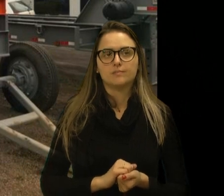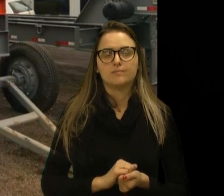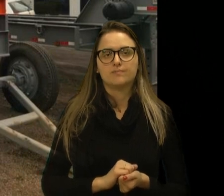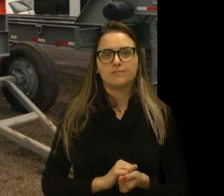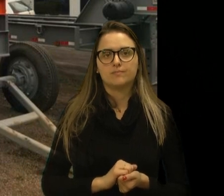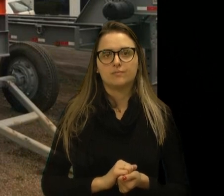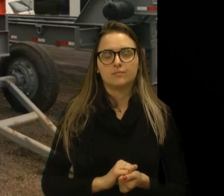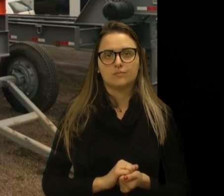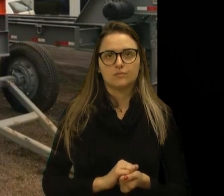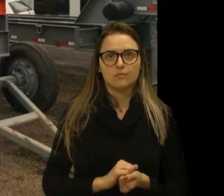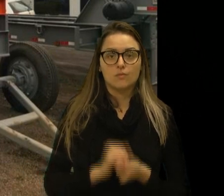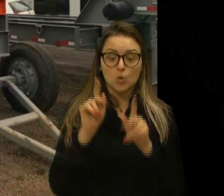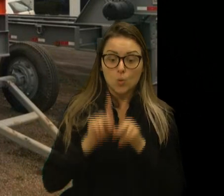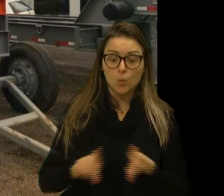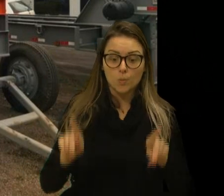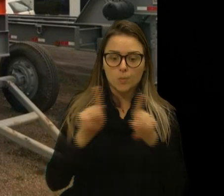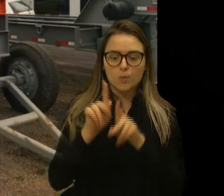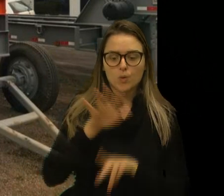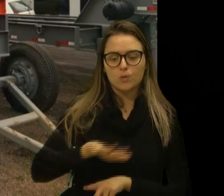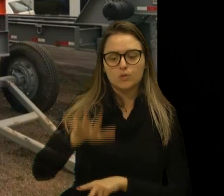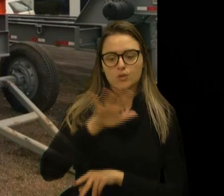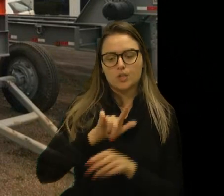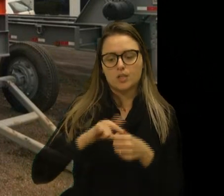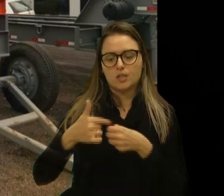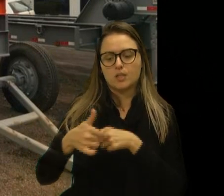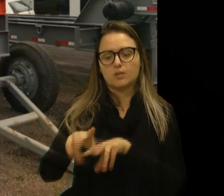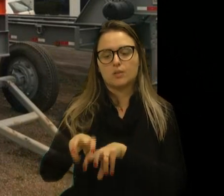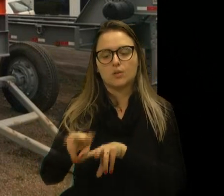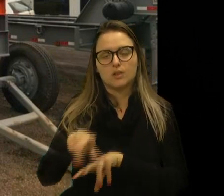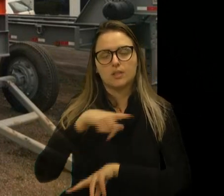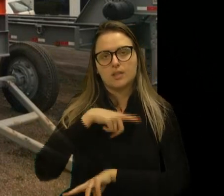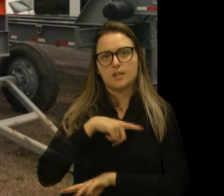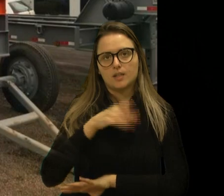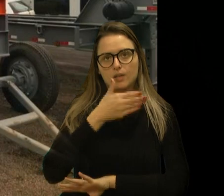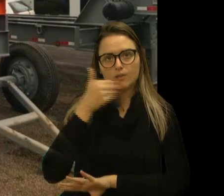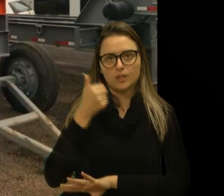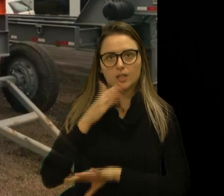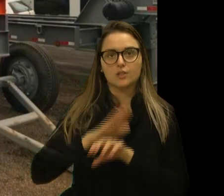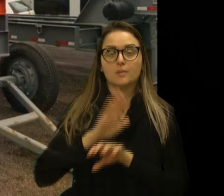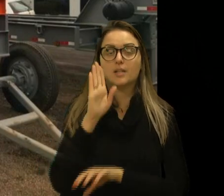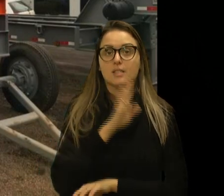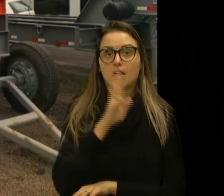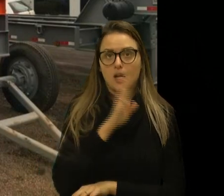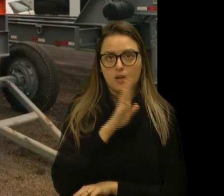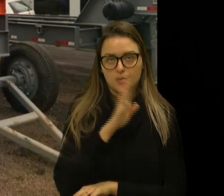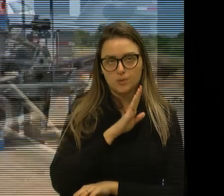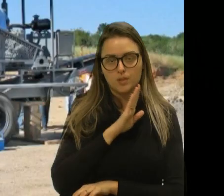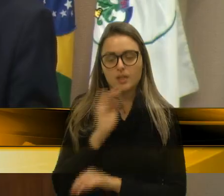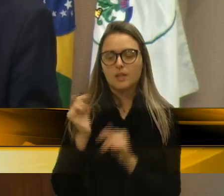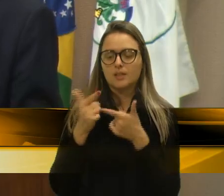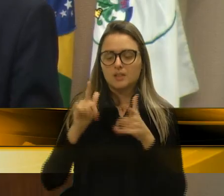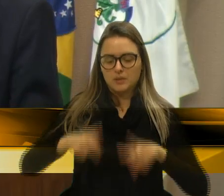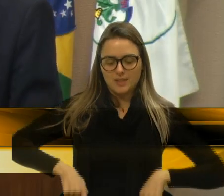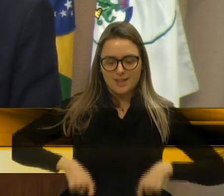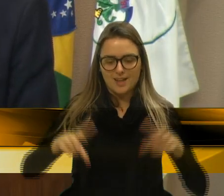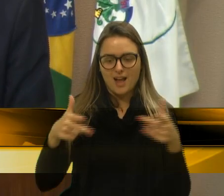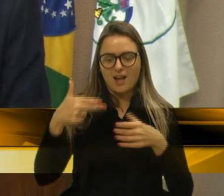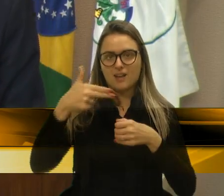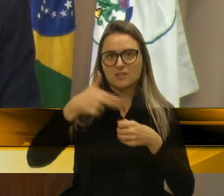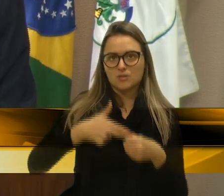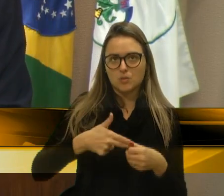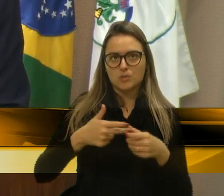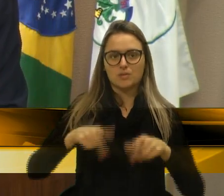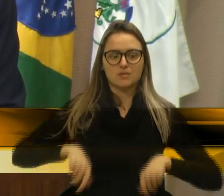ficaria, o povo do interior ficaria contemplado mais rápido e mais ágil, sem custo de diesel, funcionário,